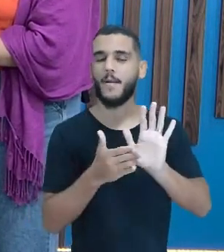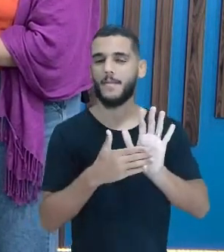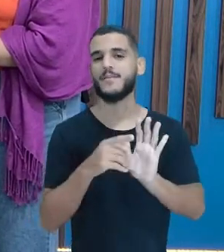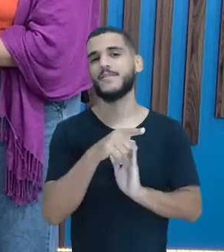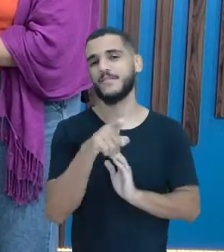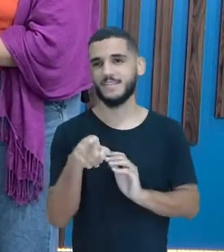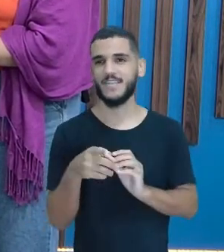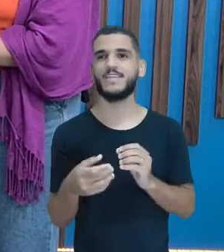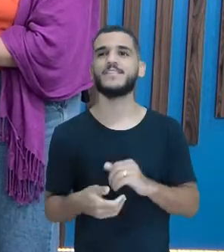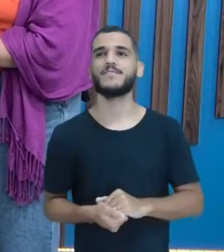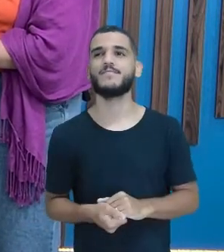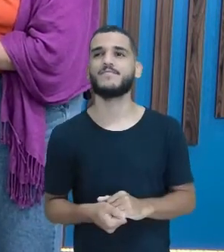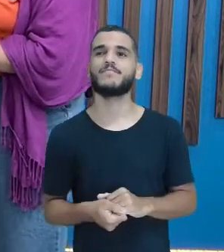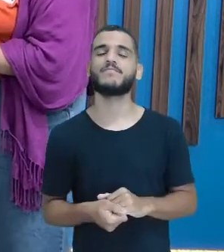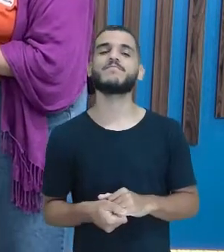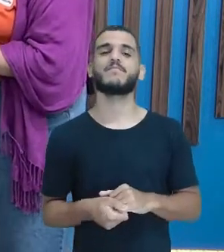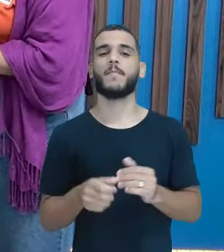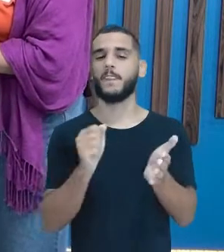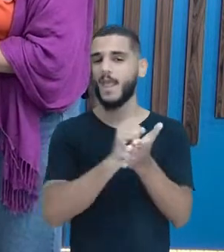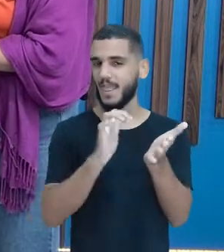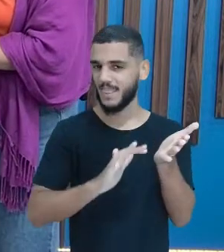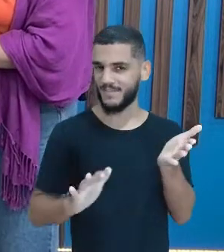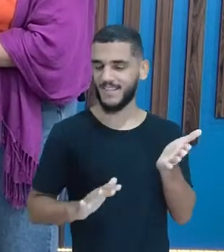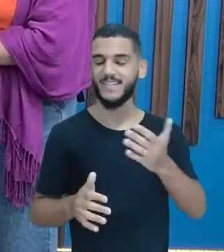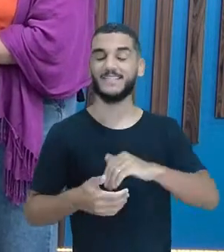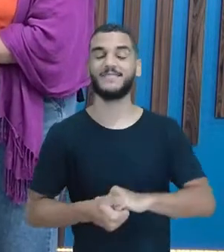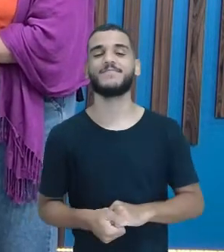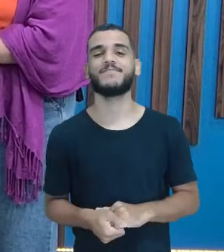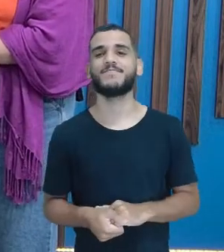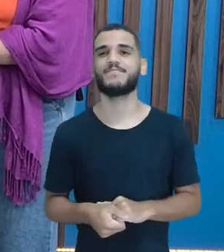pro pessoal. Opa, aqui. Nessa atividade.